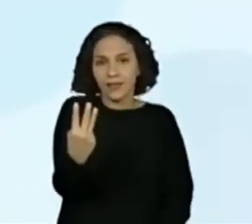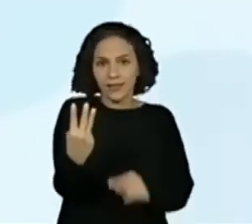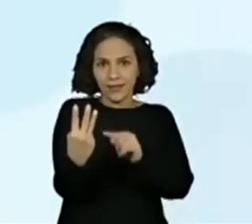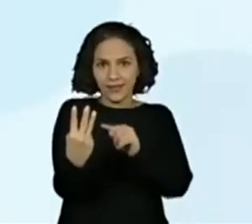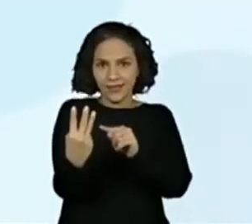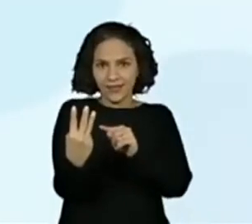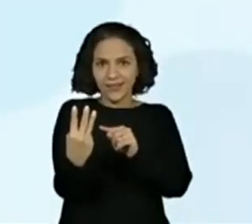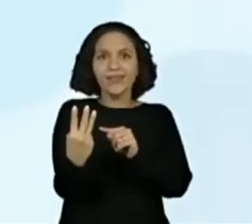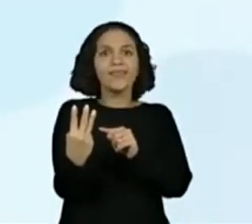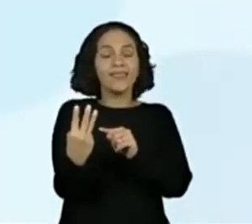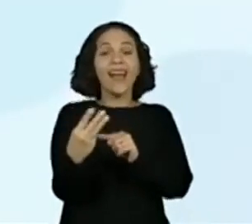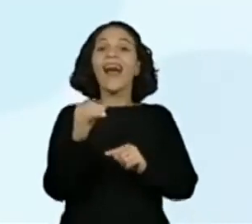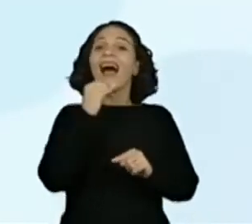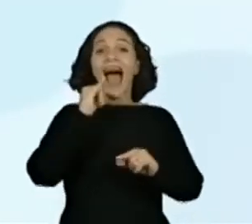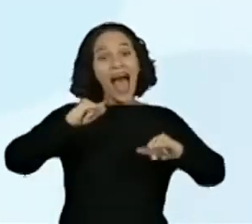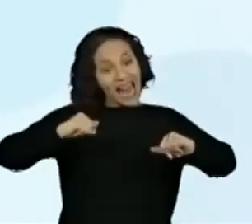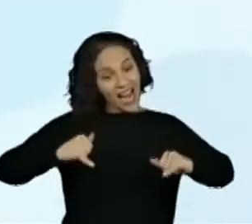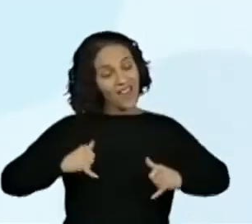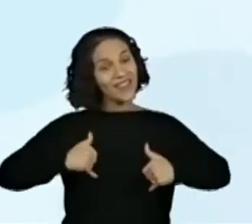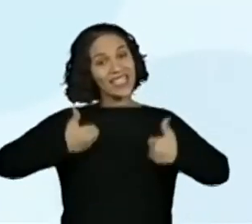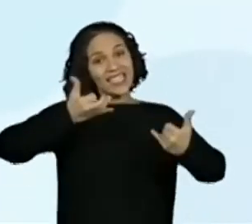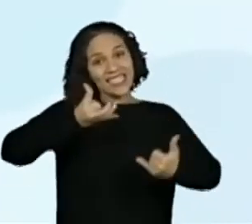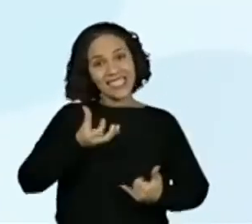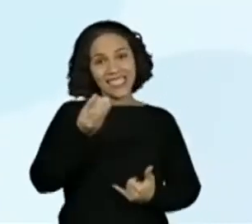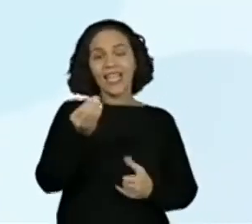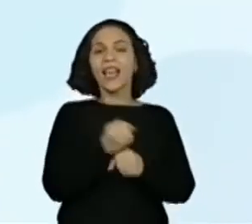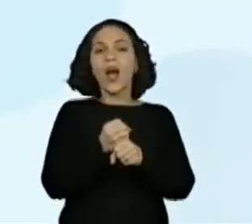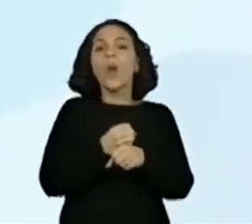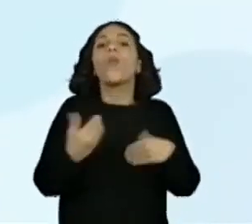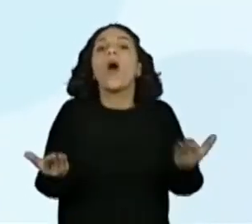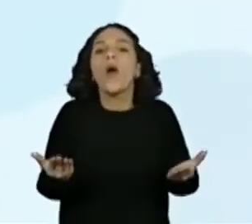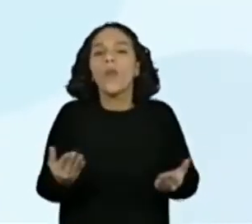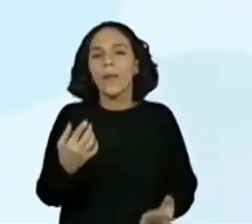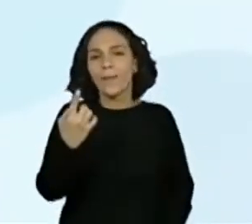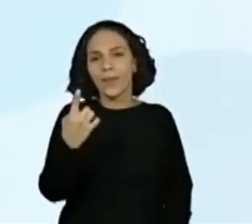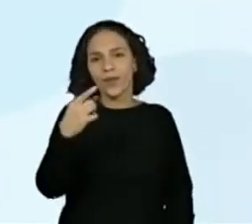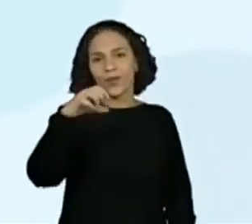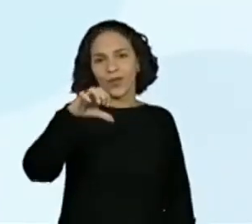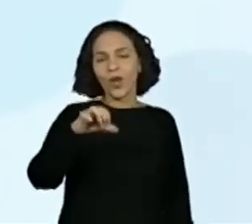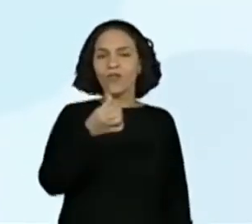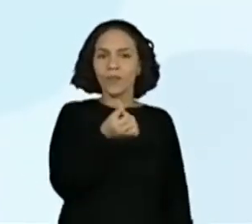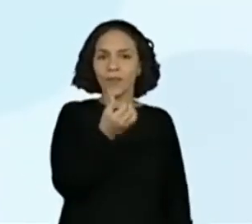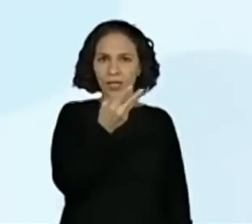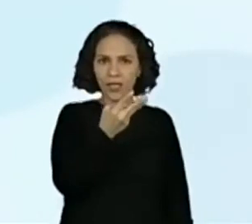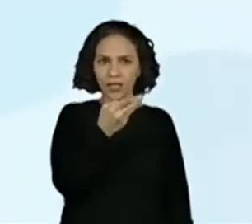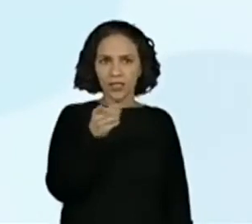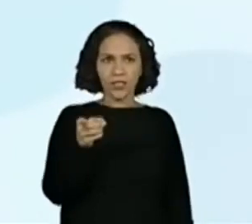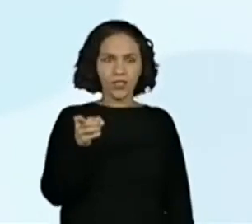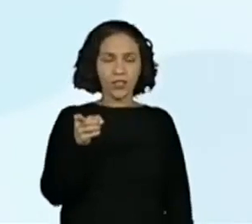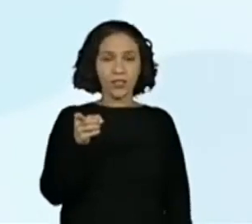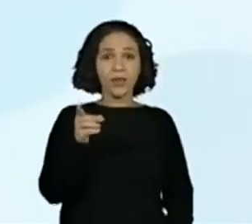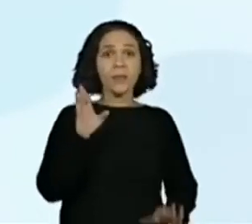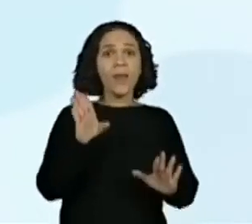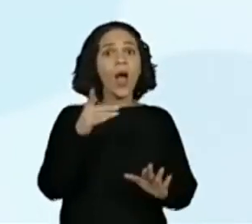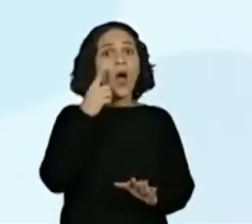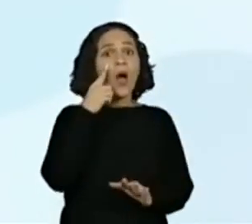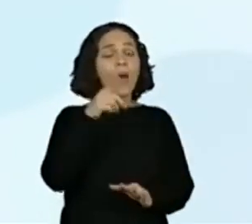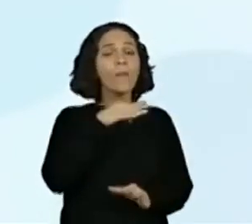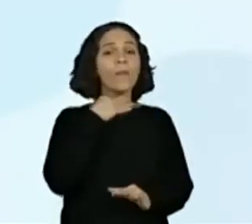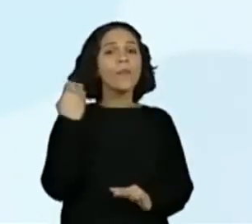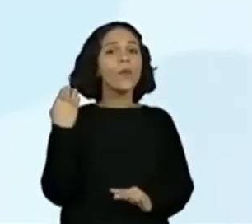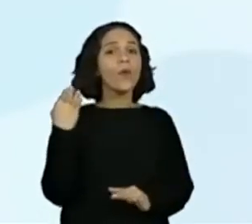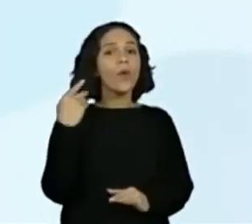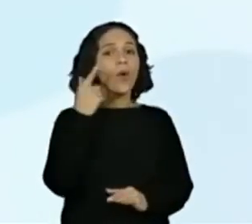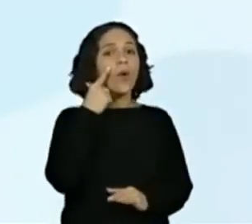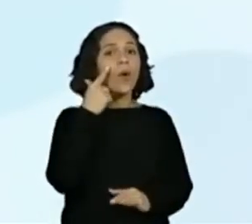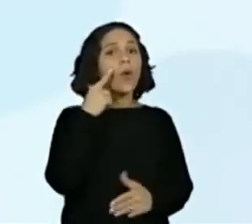Então, teria 60 anos no ano de 1963. Mas olha só o ano do